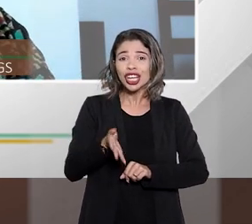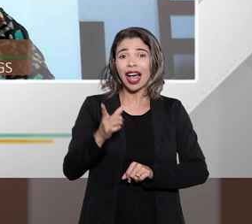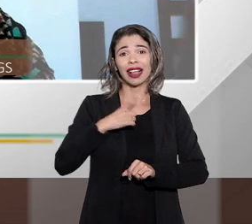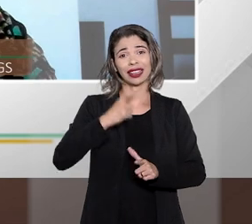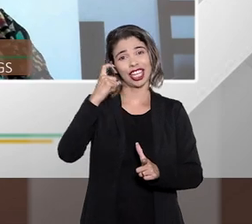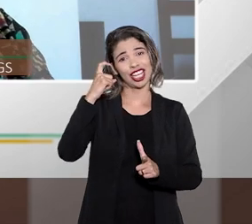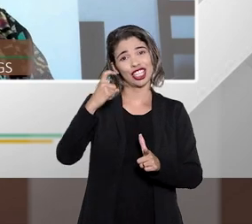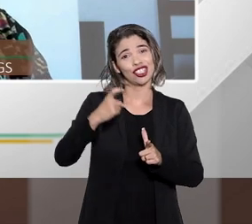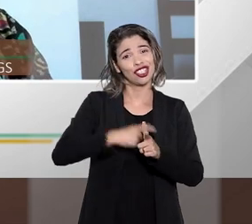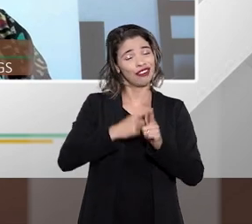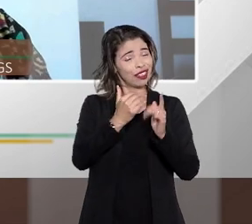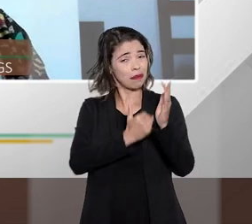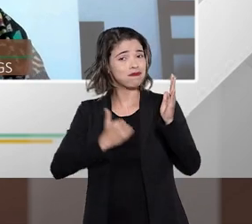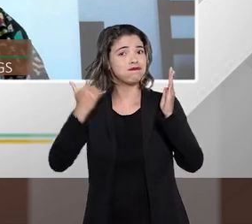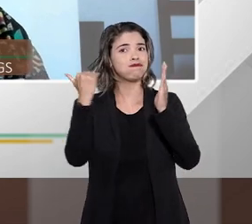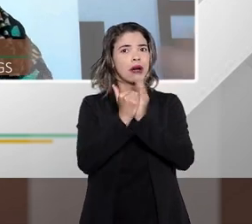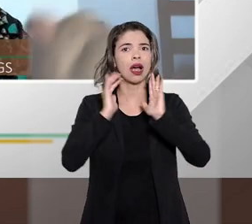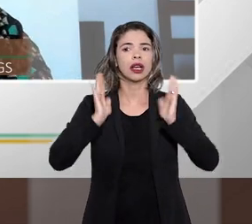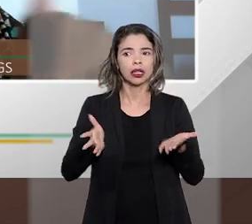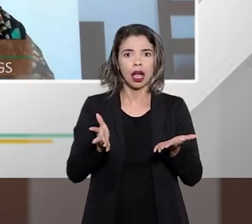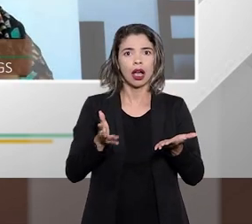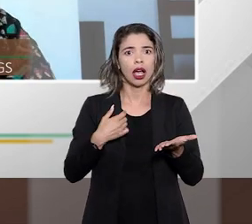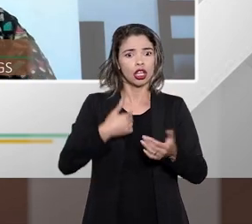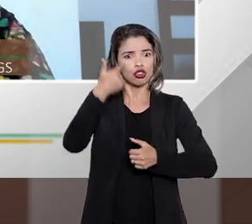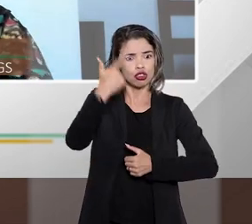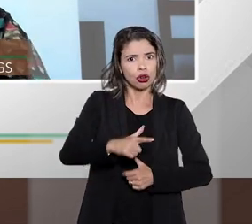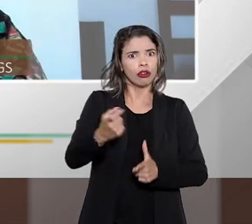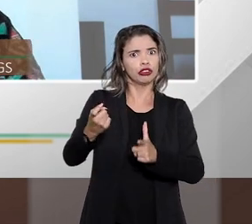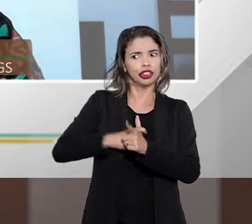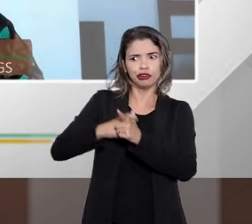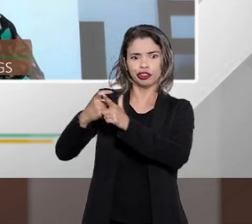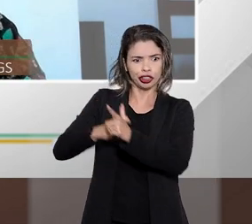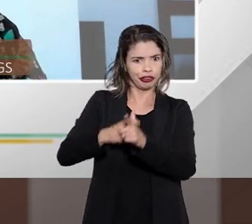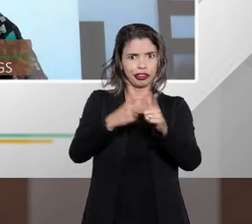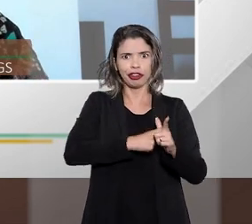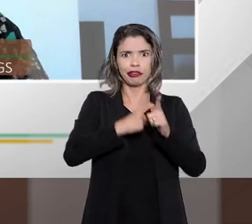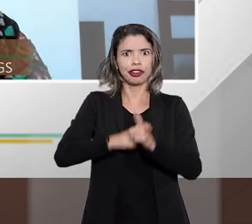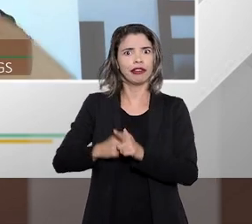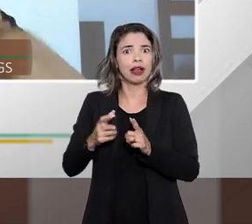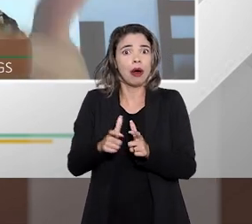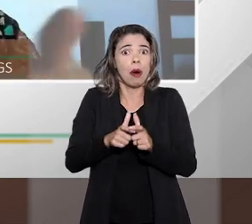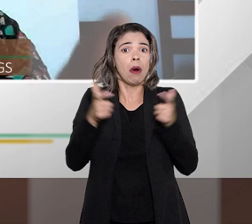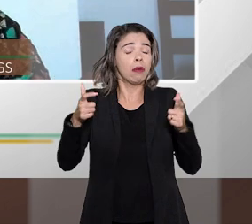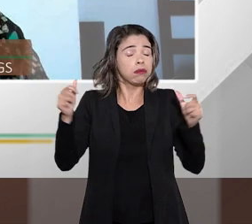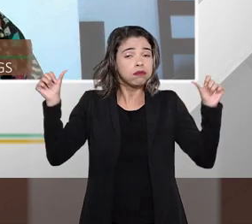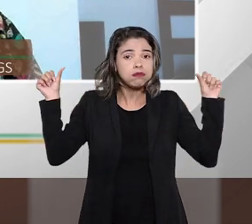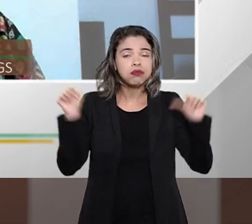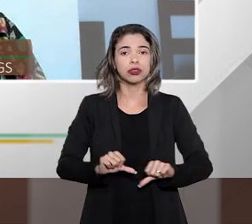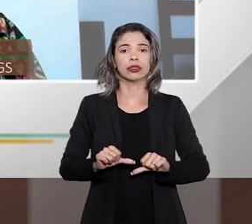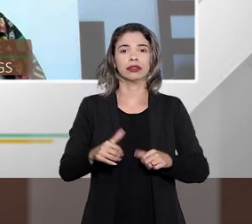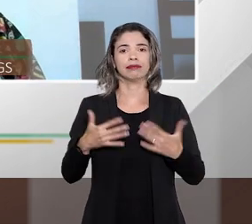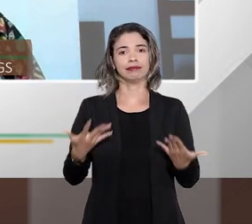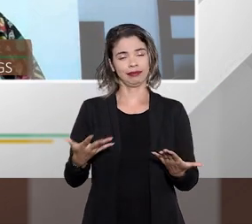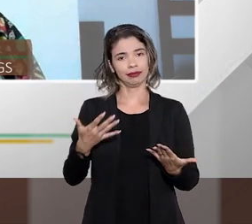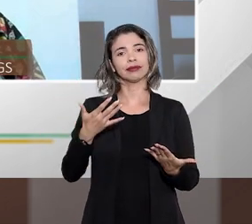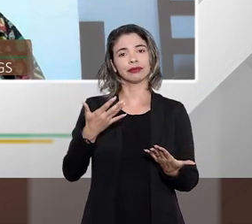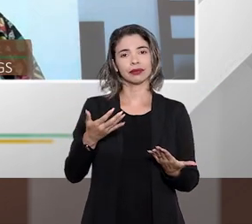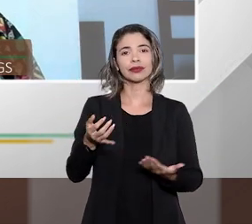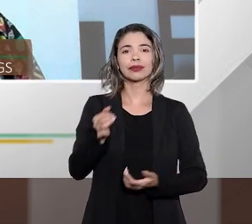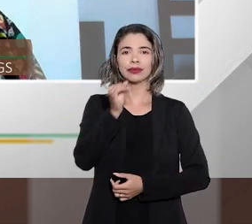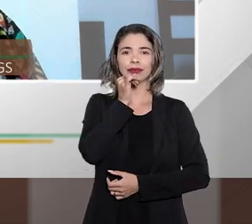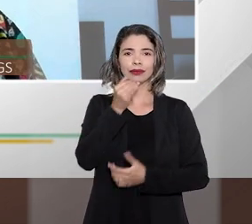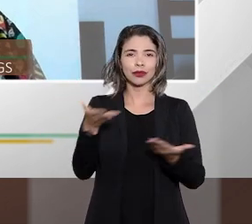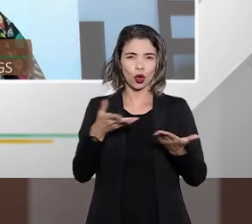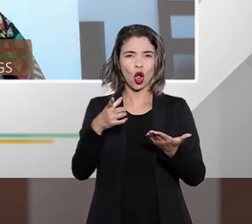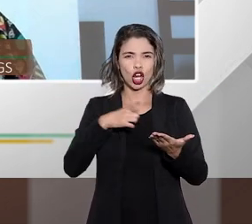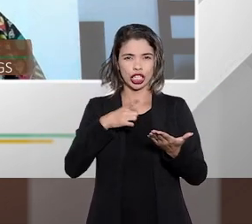ele pagar aquilo que ele já tem e aí sim para pagar pode ter o crédito do que ficar concedendo crédito hoje